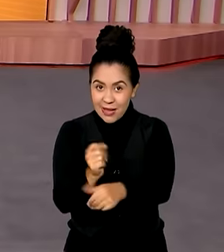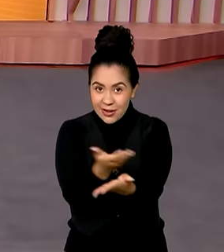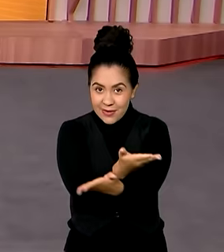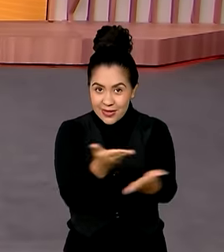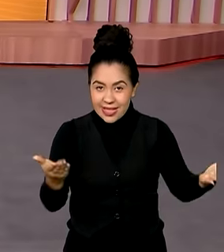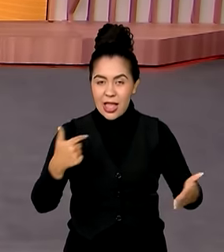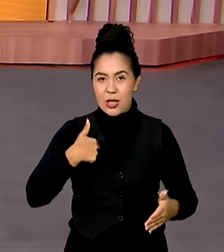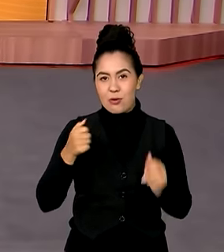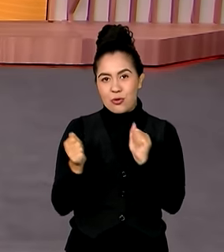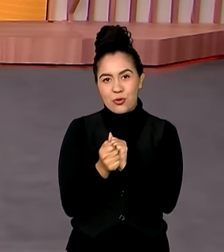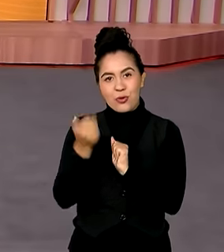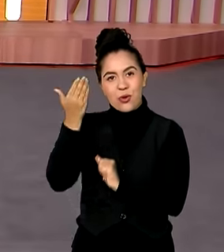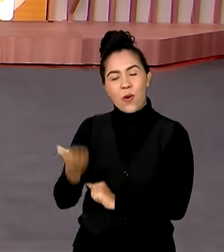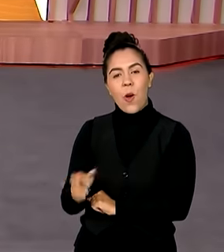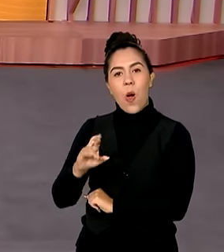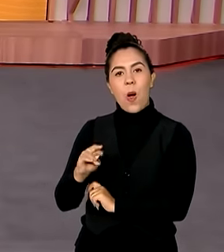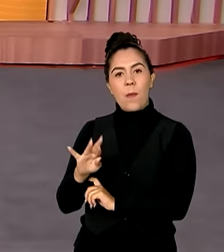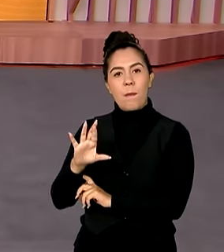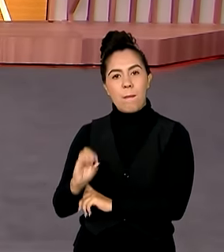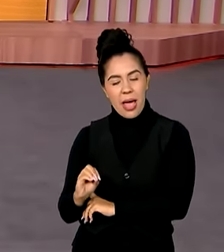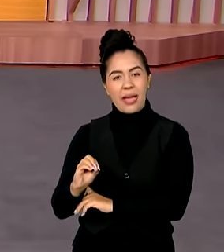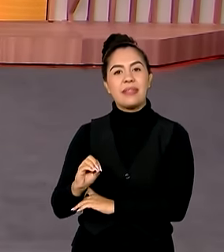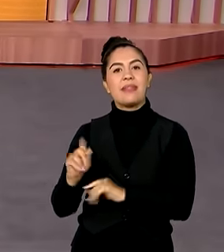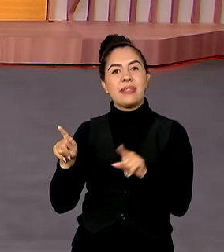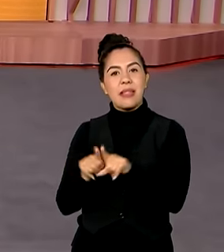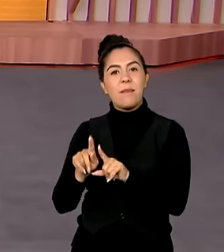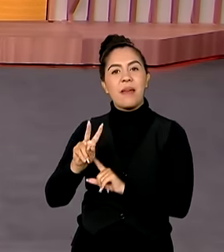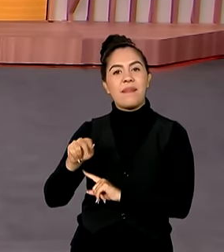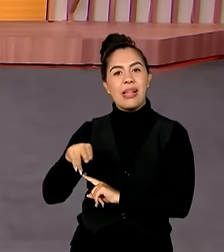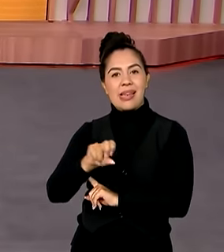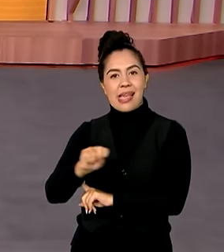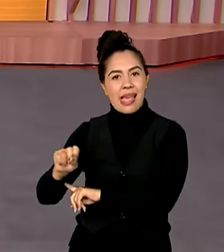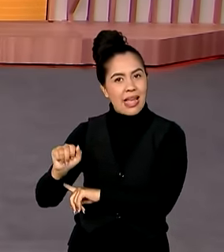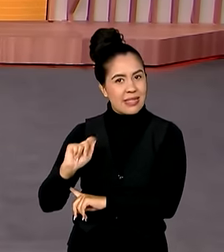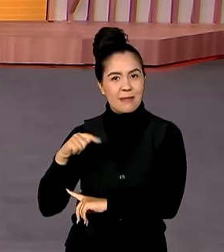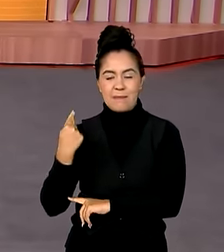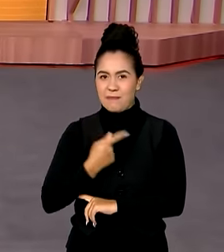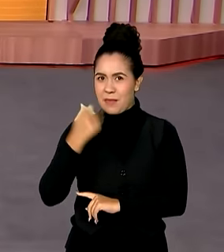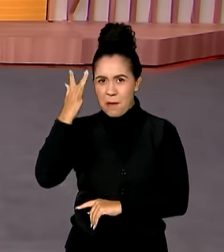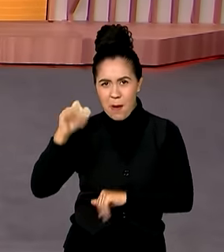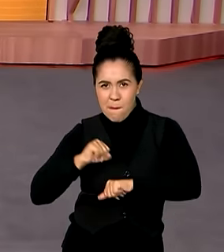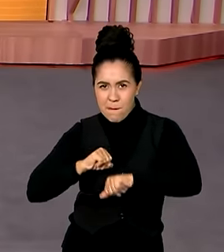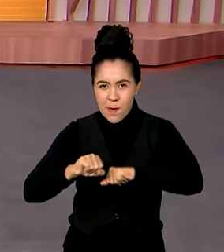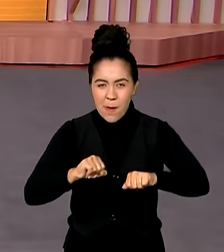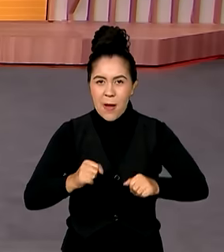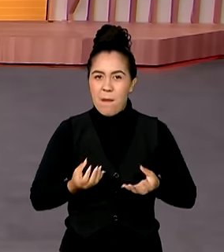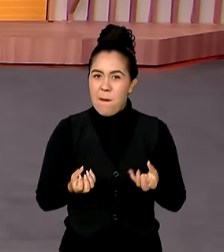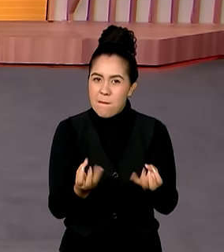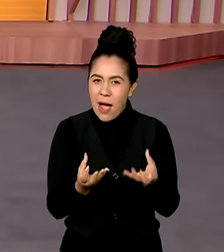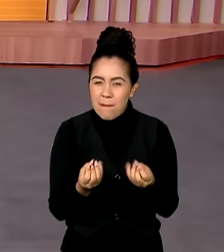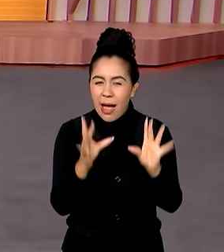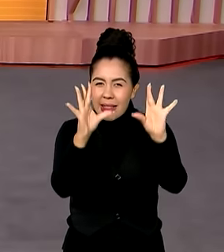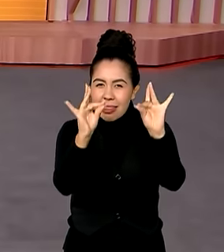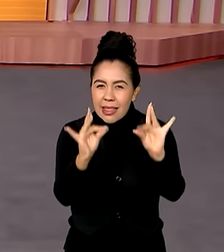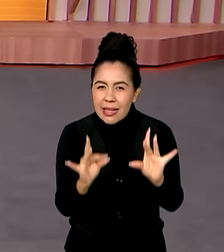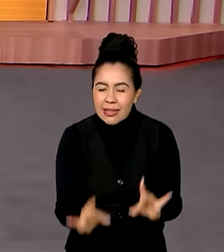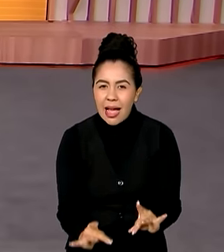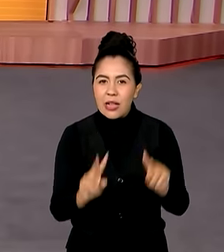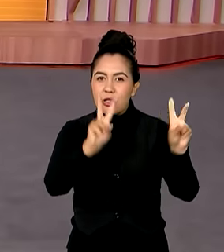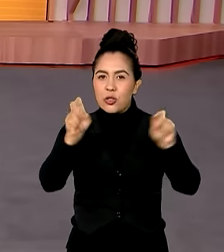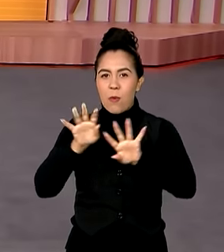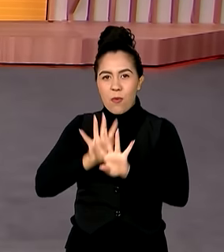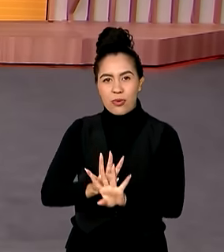Roberto Camargo, Vanessa Leda, nosso time de reportagem, todo mundo mobilizado amanhã para trazer todos os detalhes e um desfile